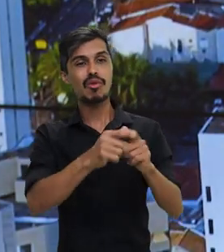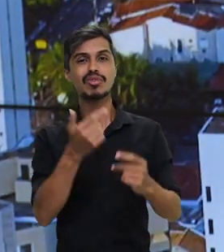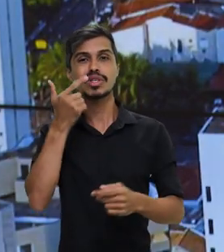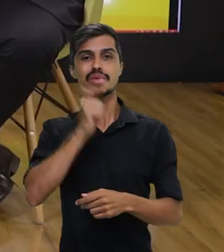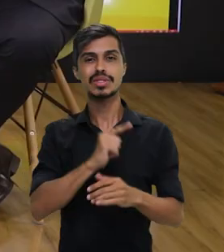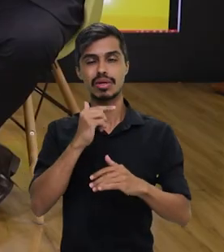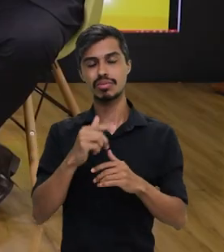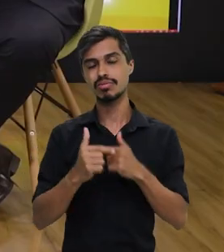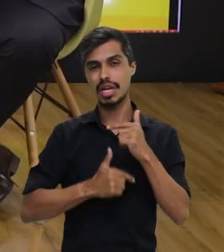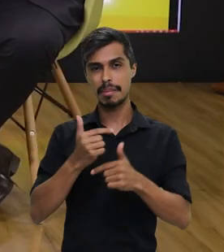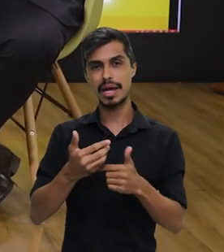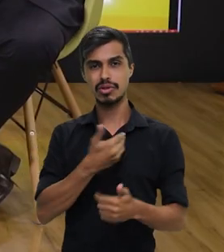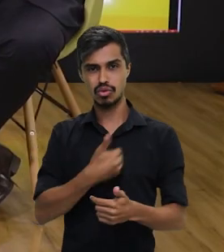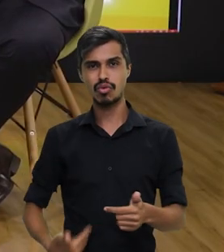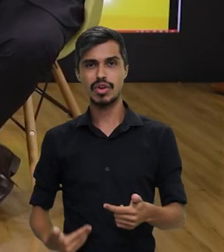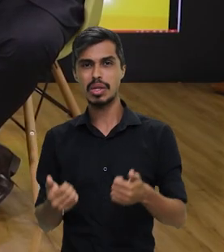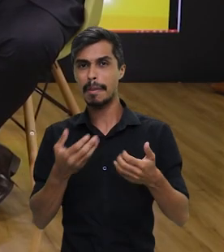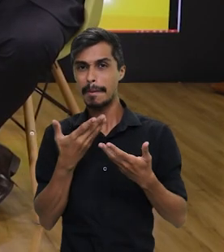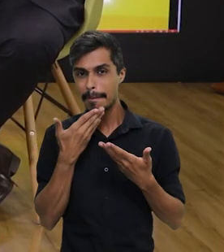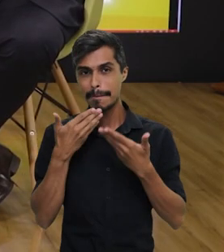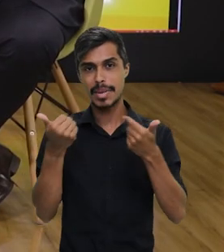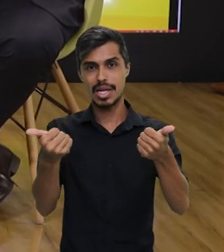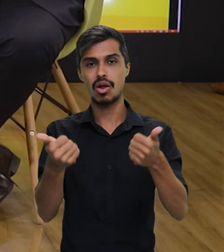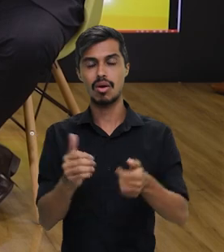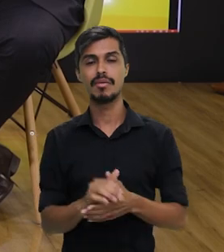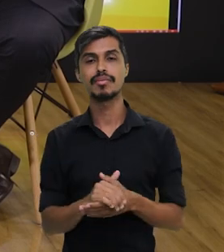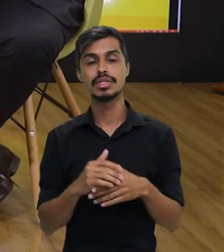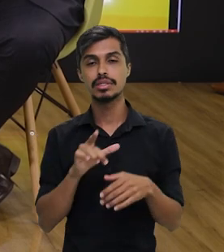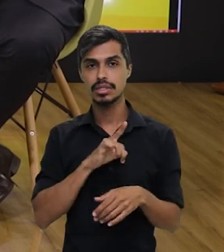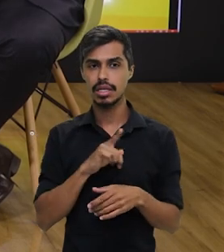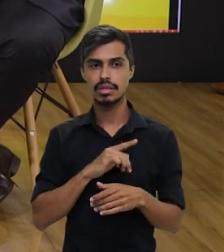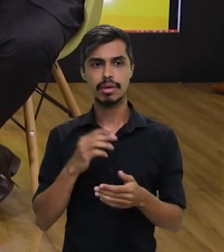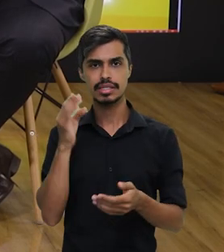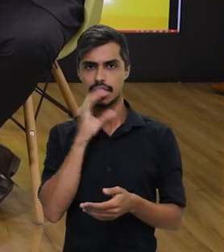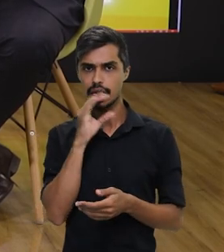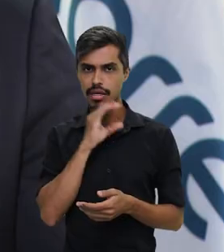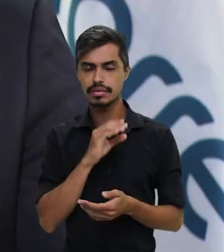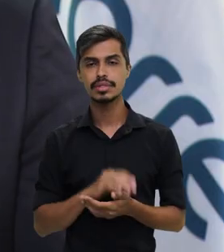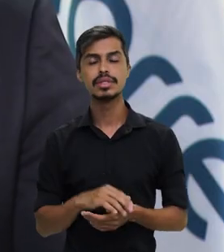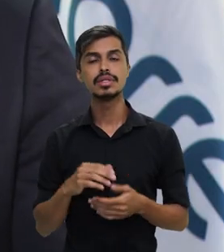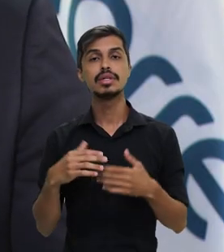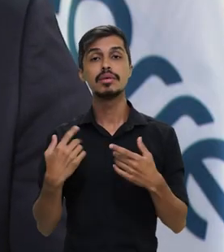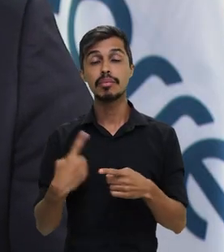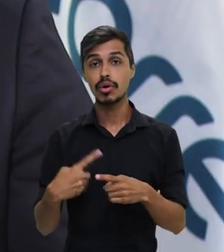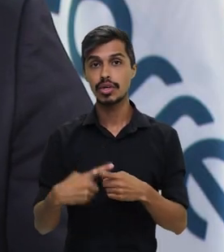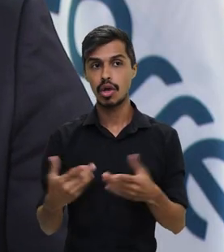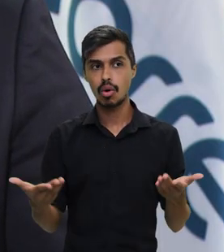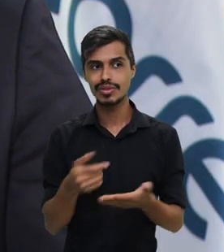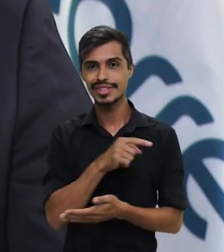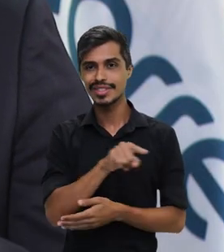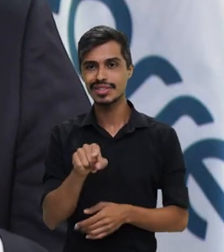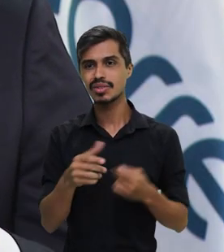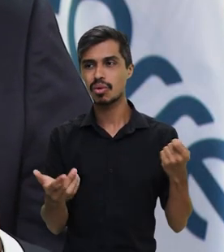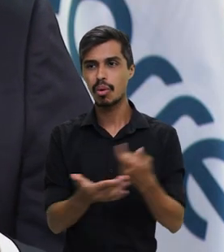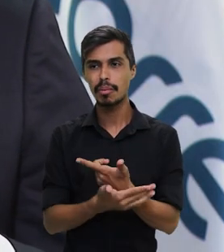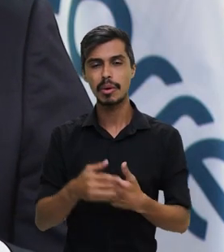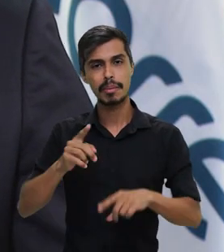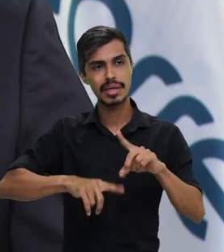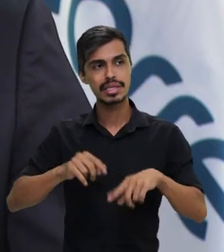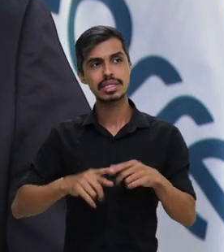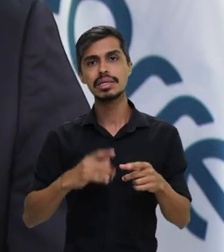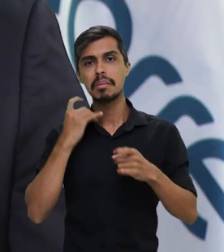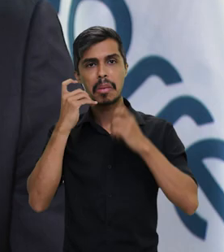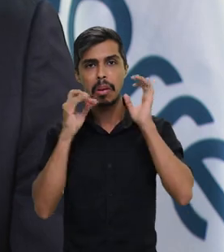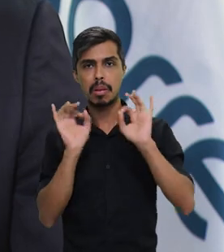que vai ter um serviço público mais eficiente sendo prestado, com mais agilidade. Porque hoje, quando eles compram um produto, às vezes não está nem